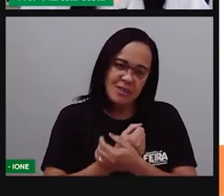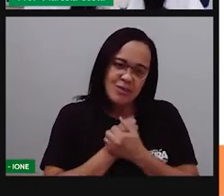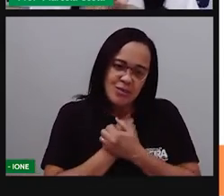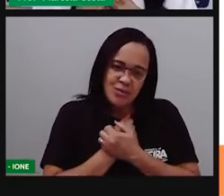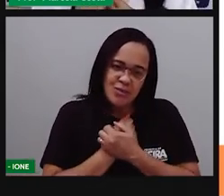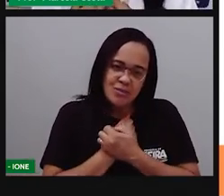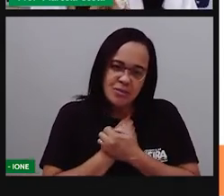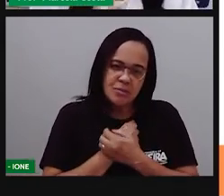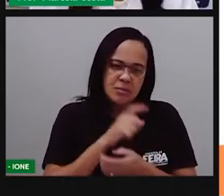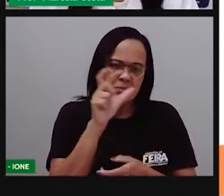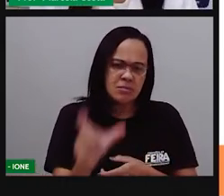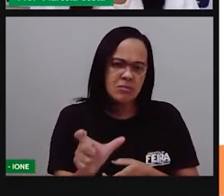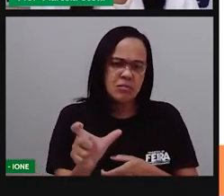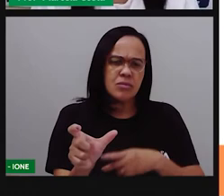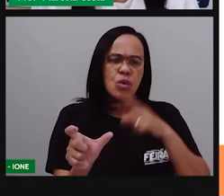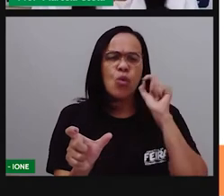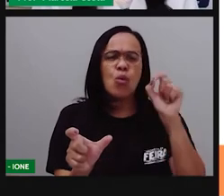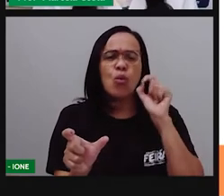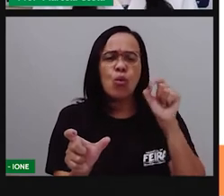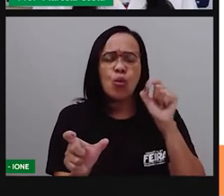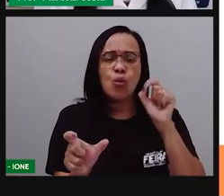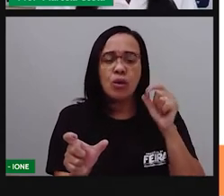O que é que ele representa?